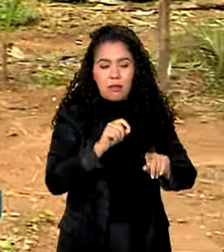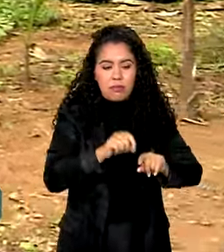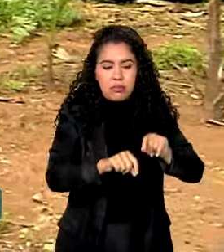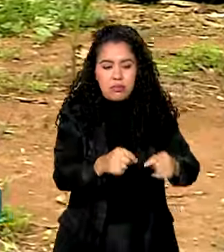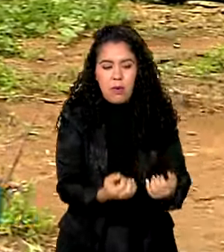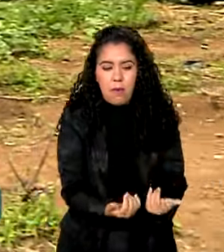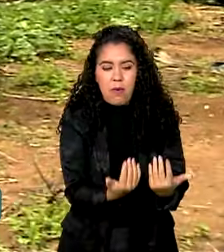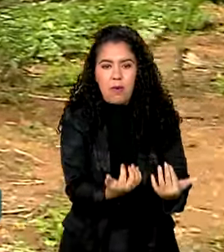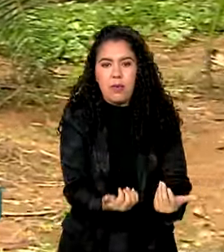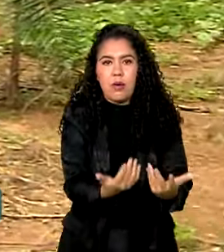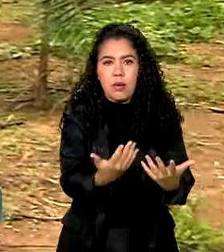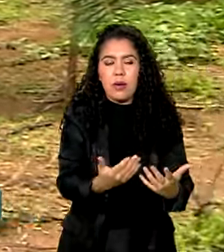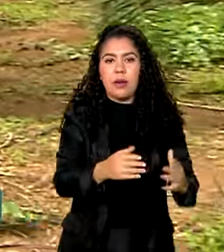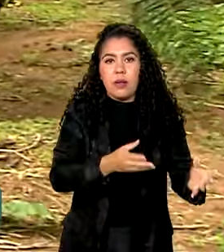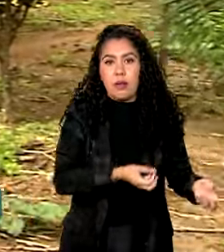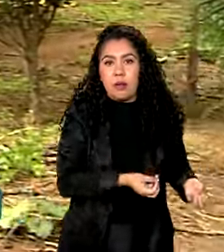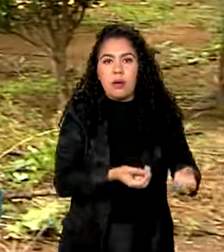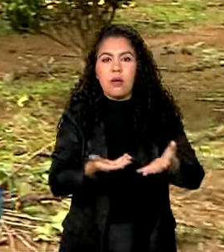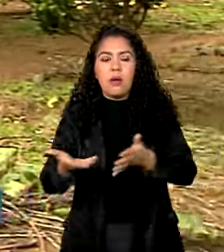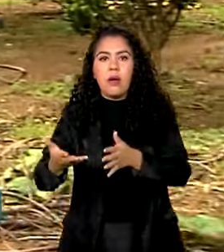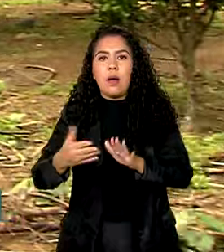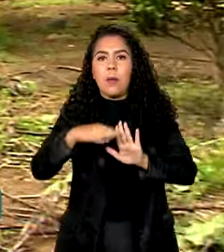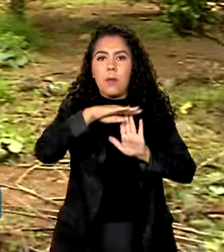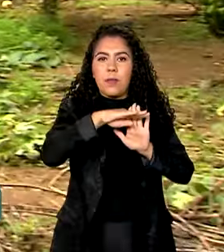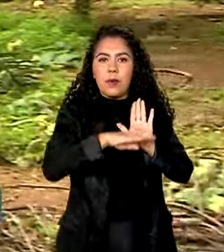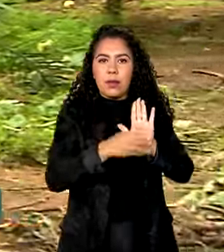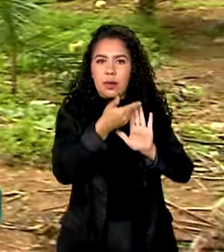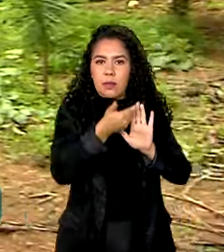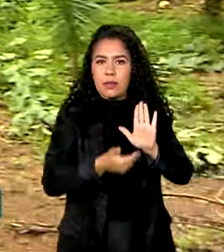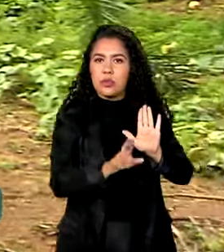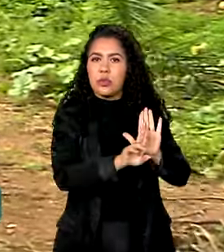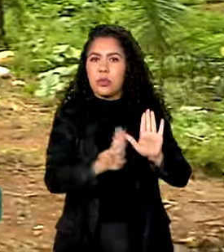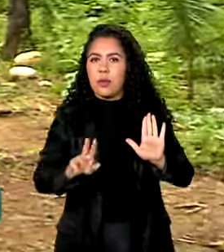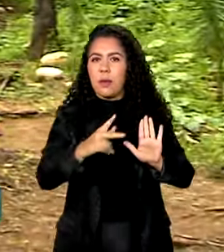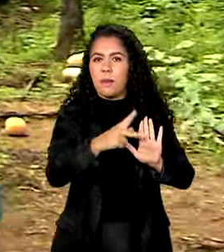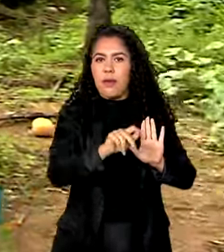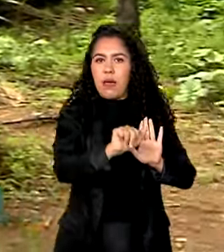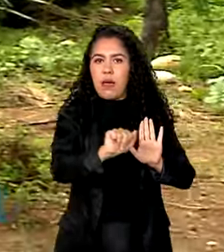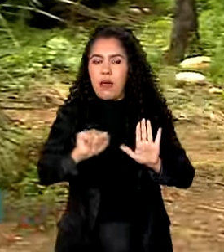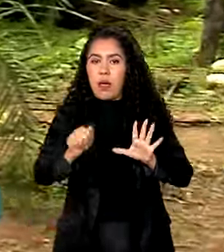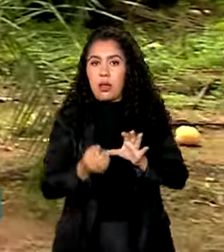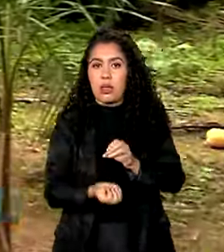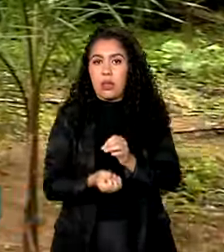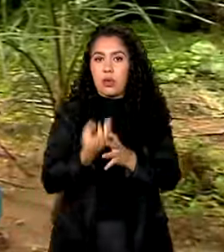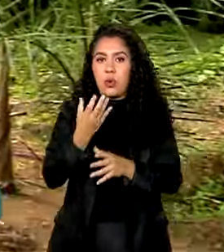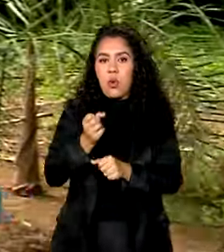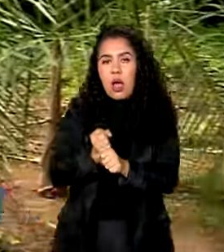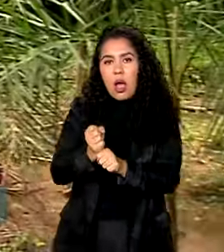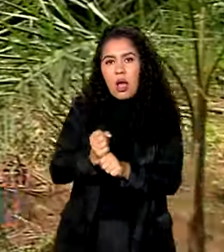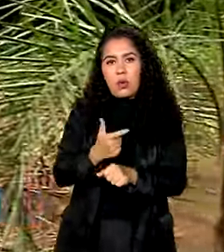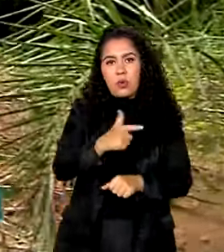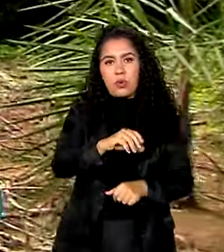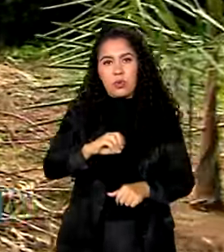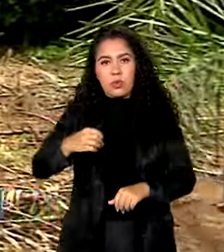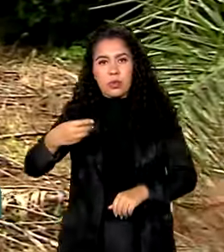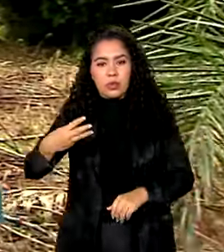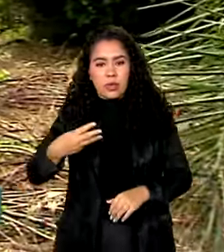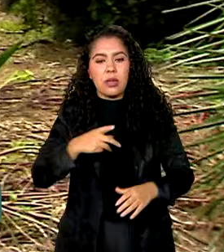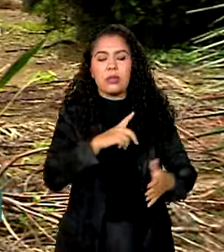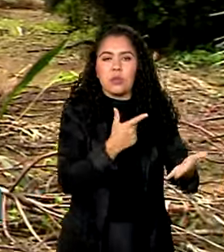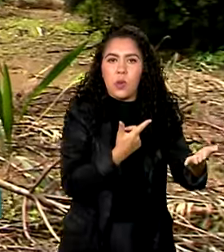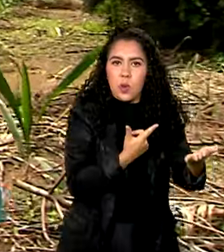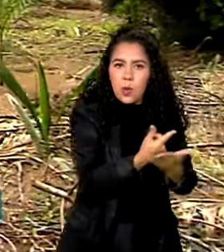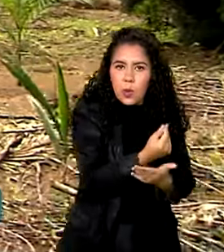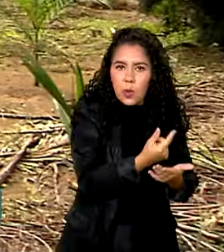Programa de Aquisição de Alimentos, o PAA. Criado em 2003, o programa compra alimentos produzidos pela